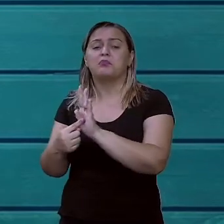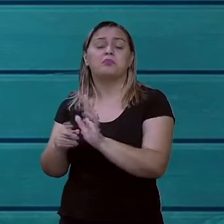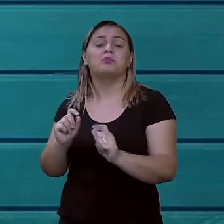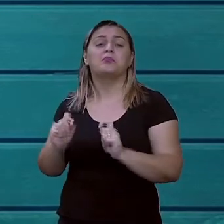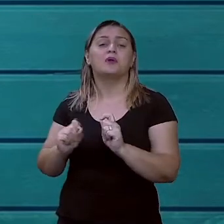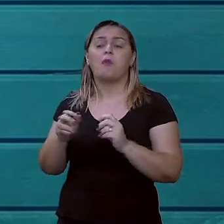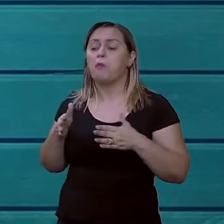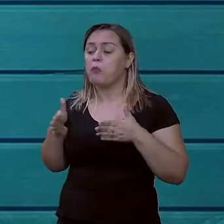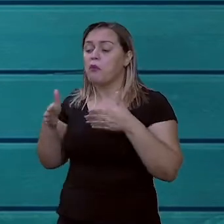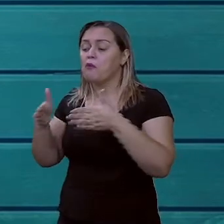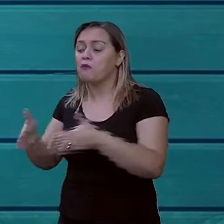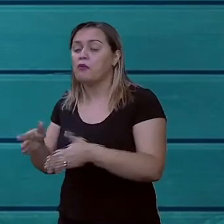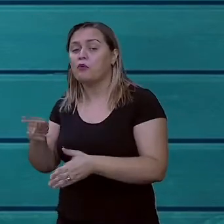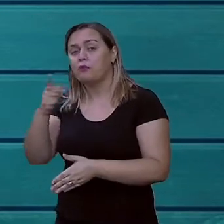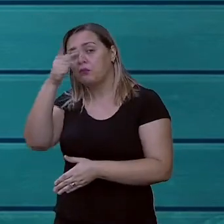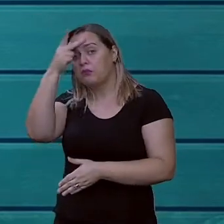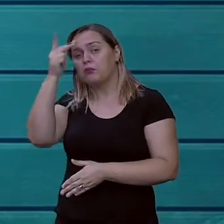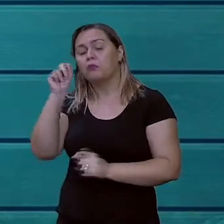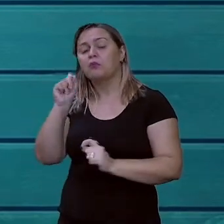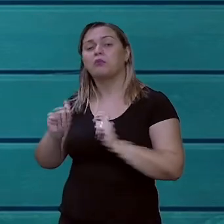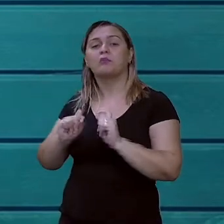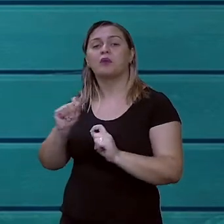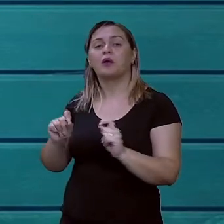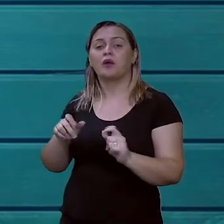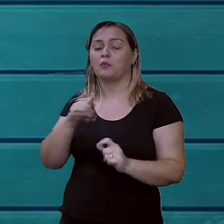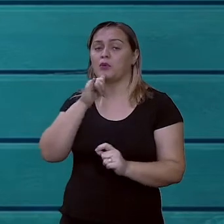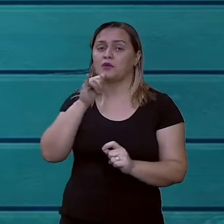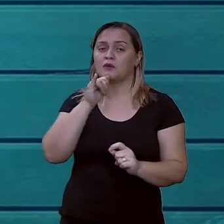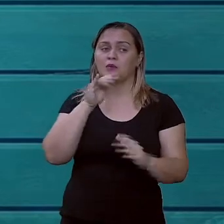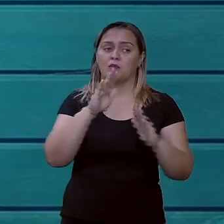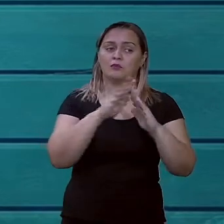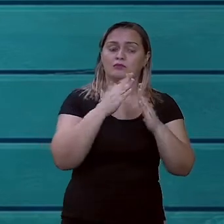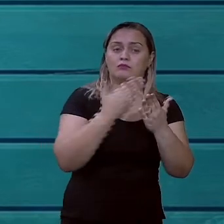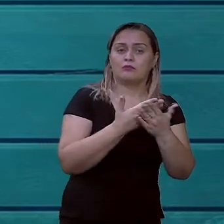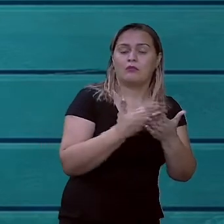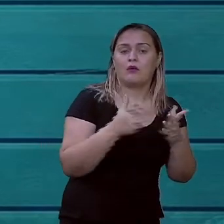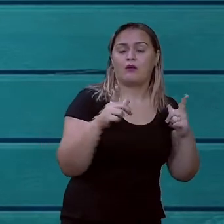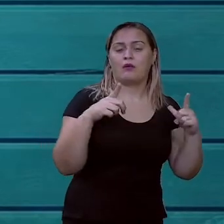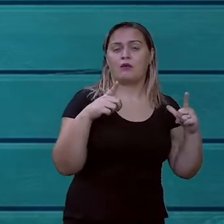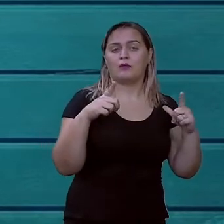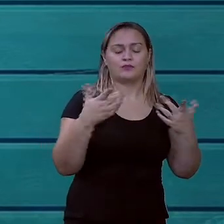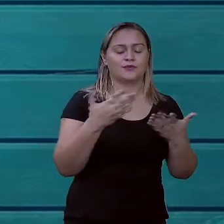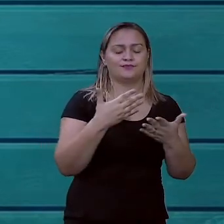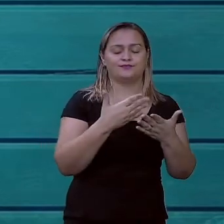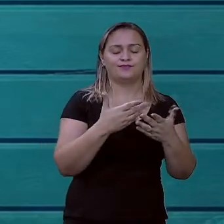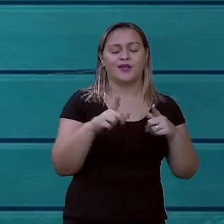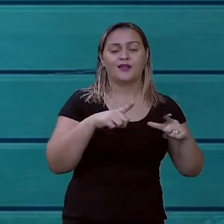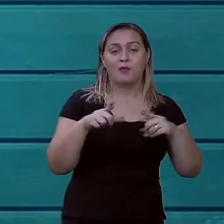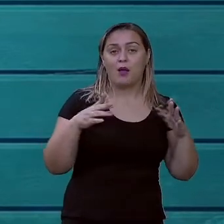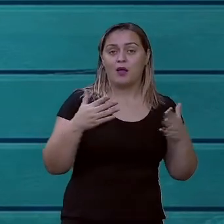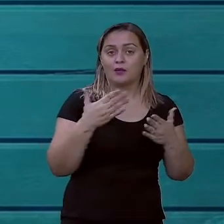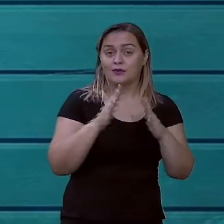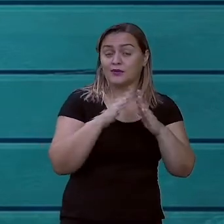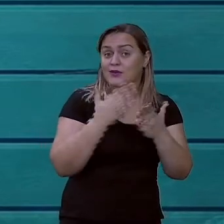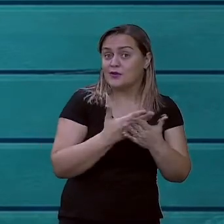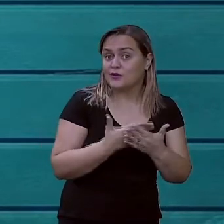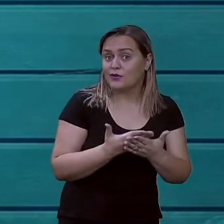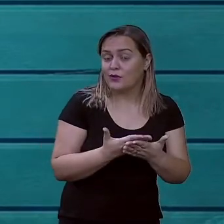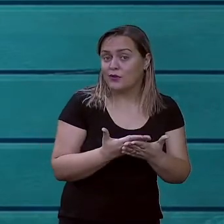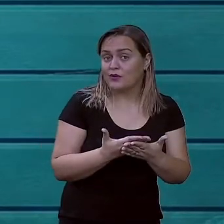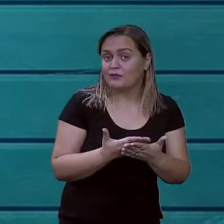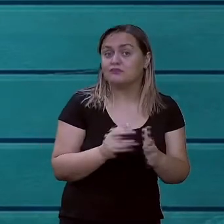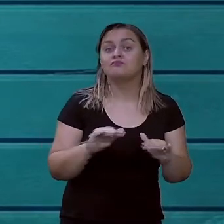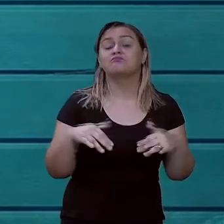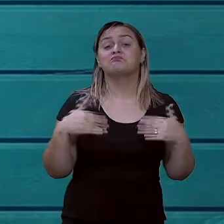para um meio de comunicação, para um trabalho escolar, já existe aí uma pauta definida, ou seja, um assunto